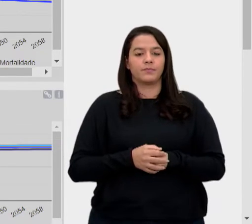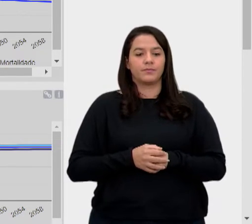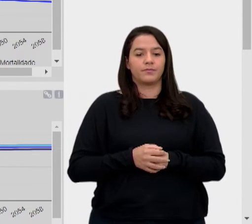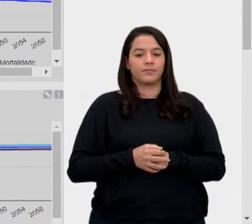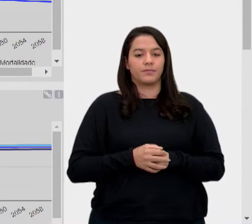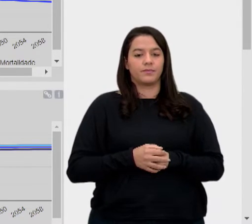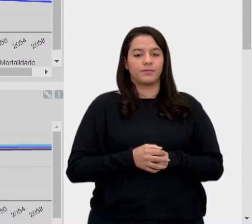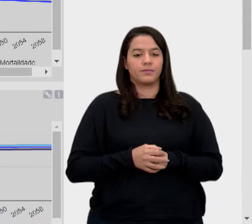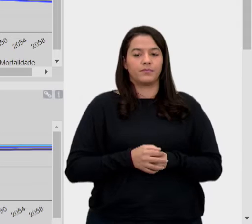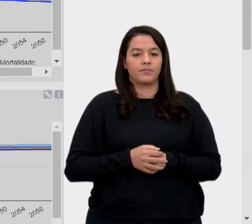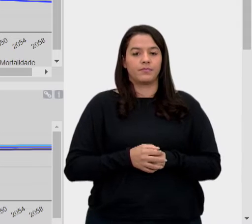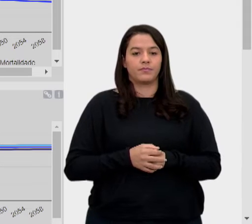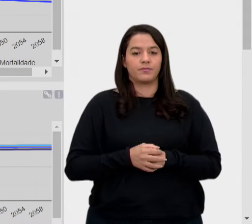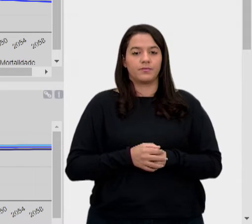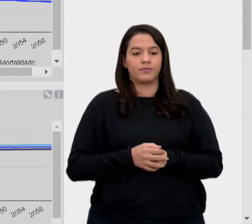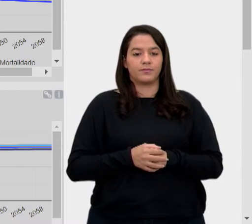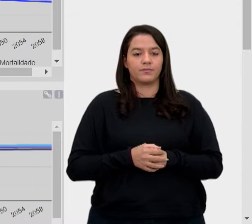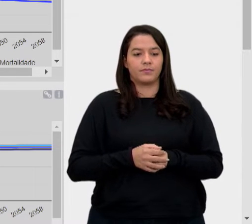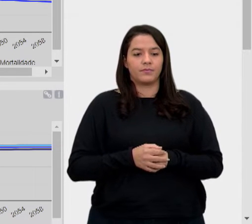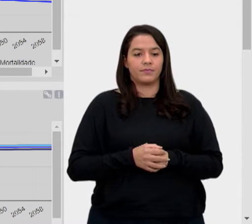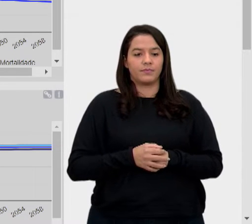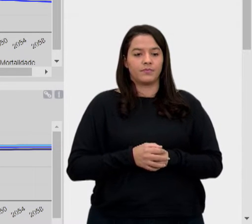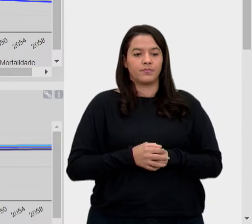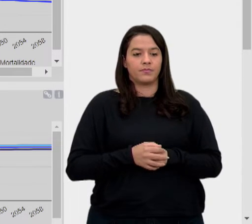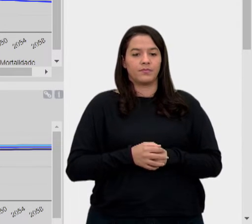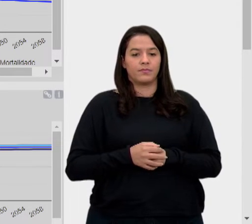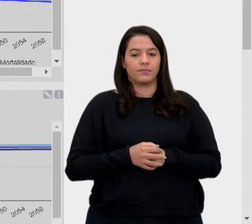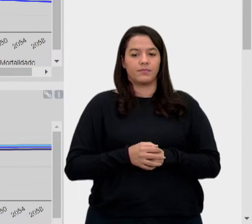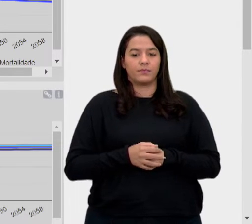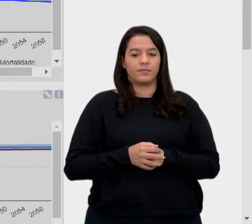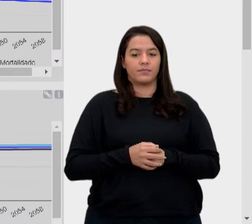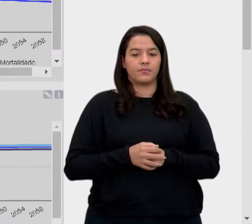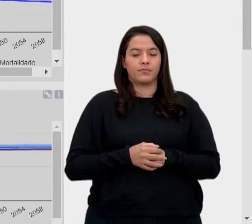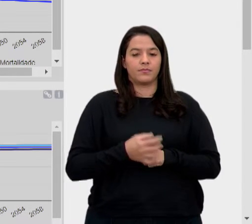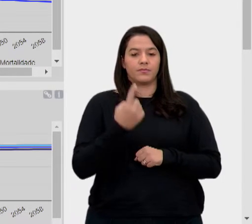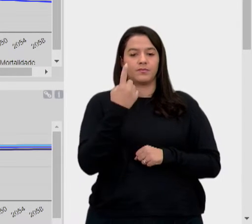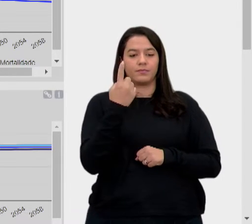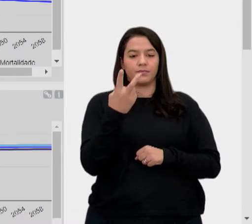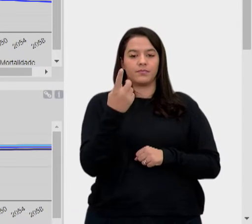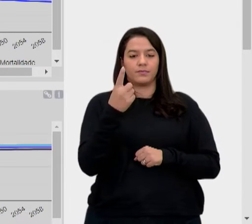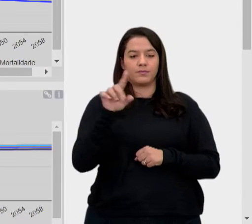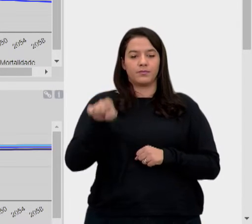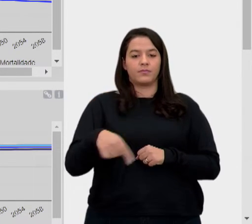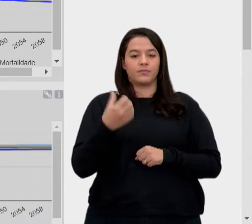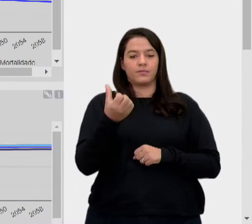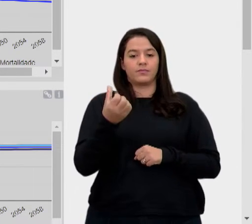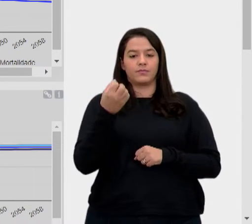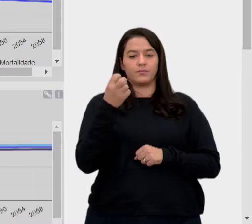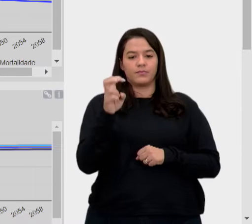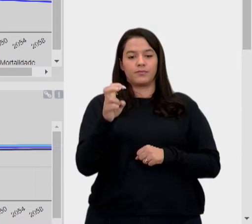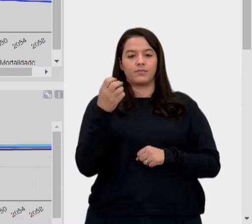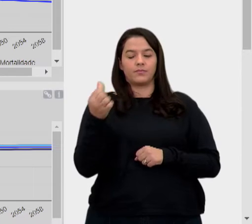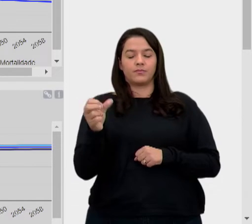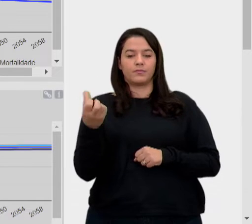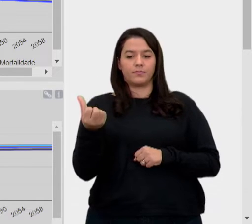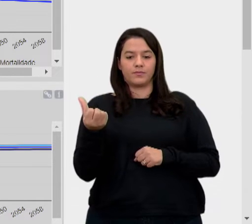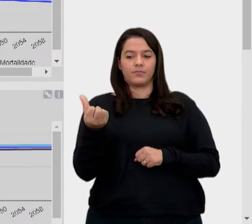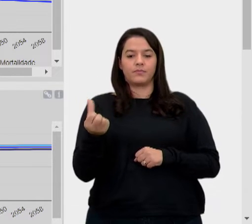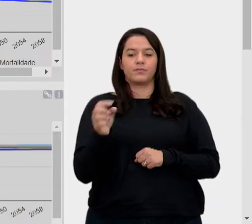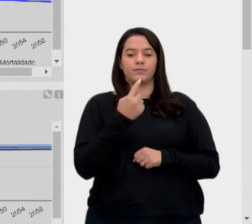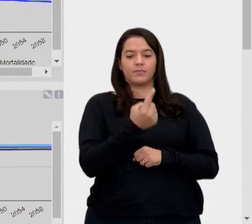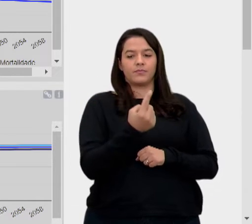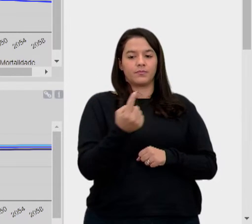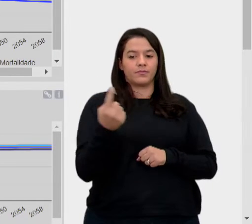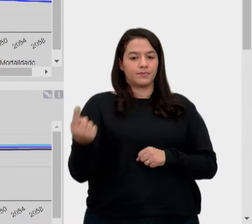Nós vamos ver aqui 2022. Vamos lá. Opa. 13,56 a cada